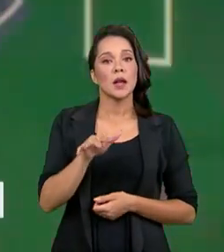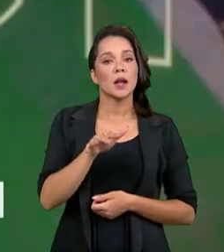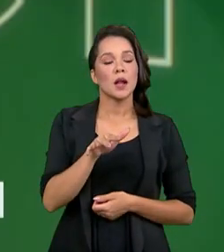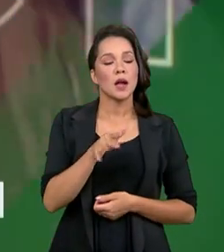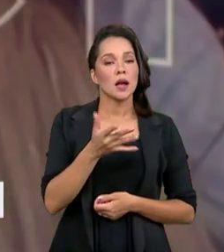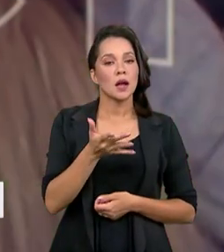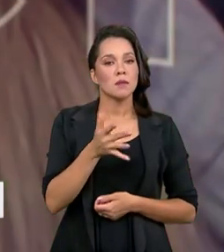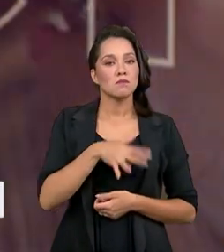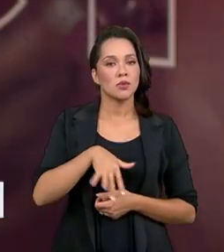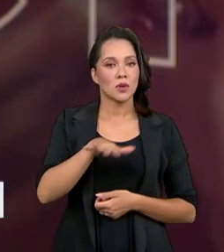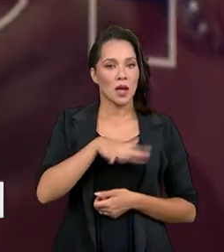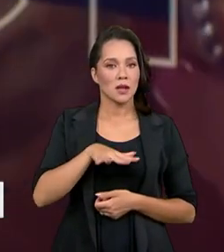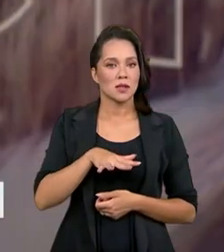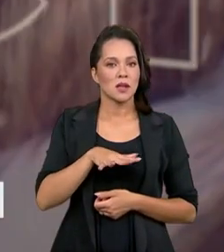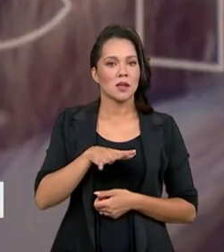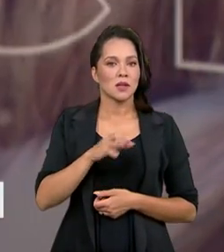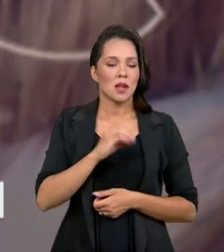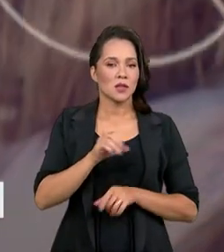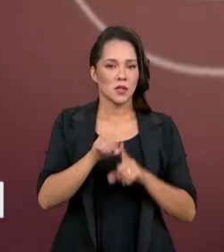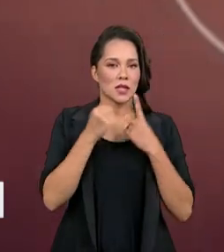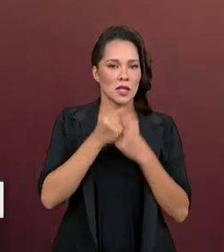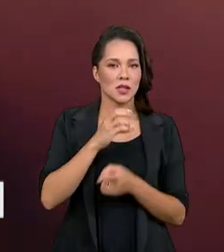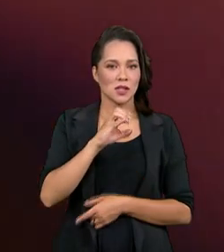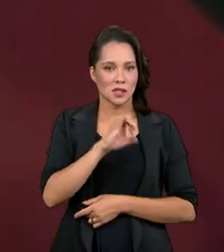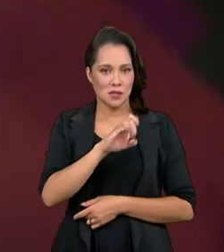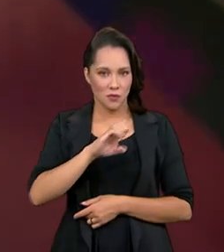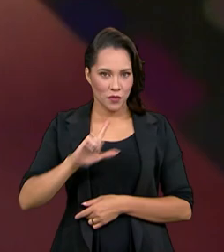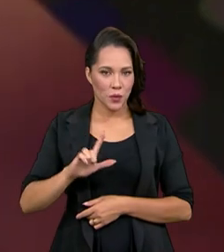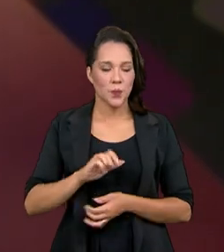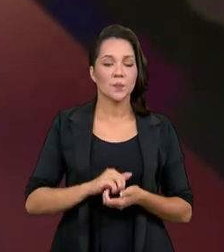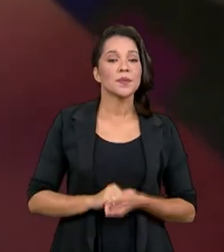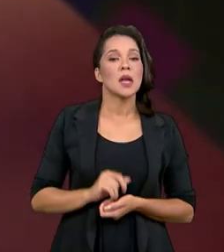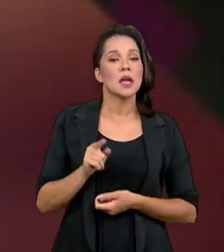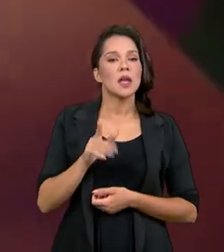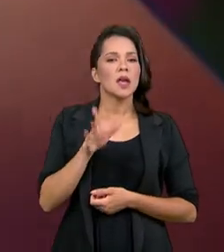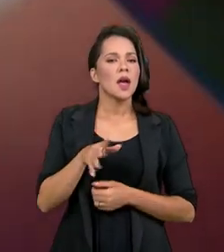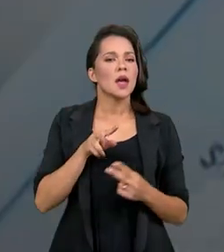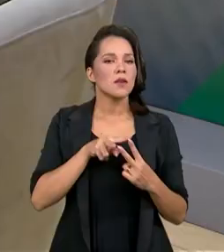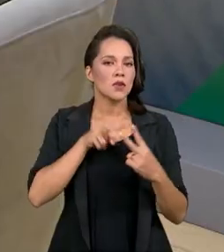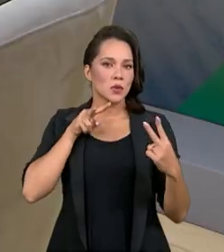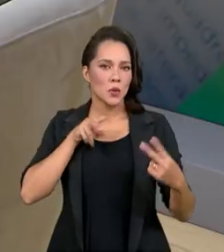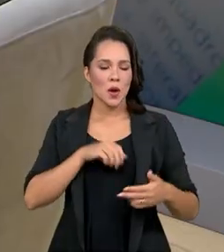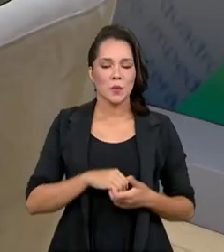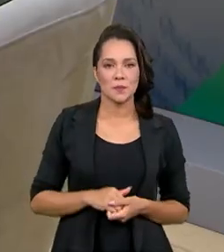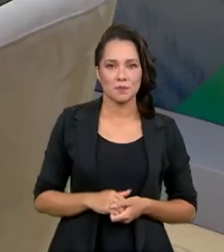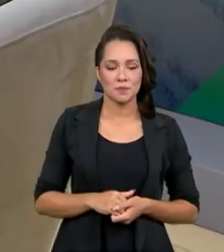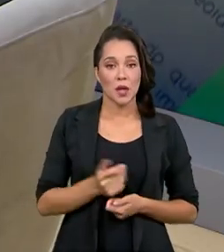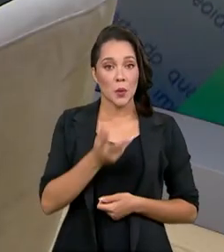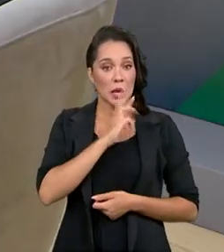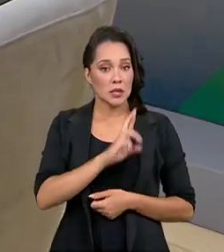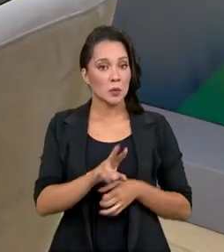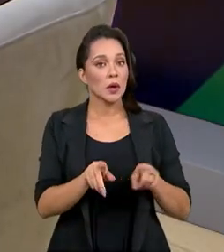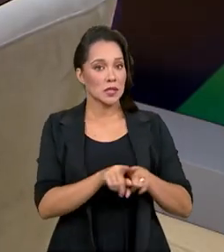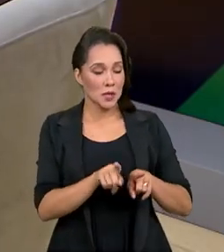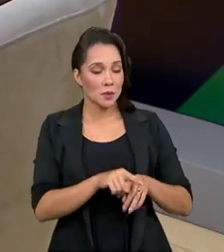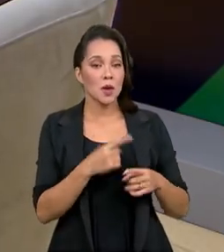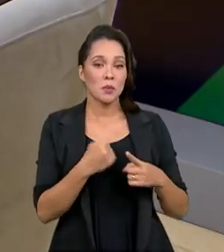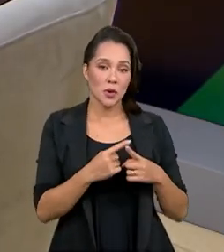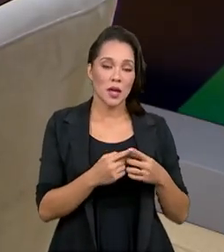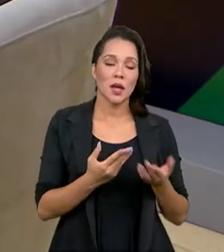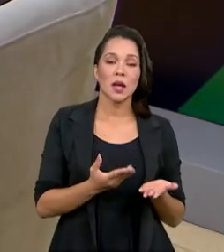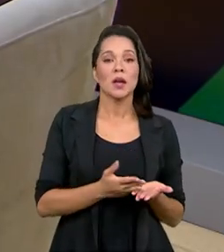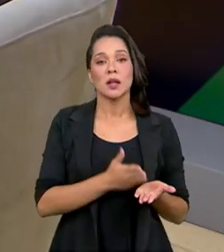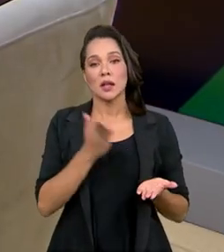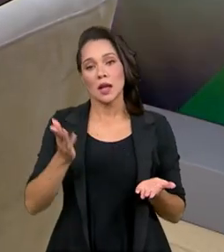das organizações da sociedade civil na modalidade remota. E uma resposta também por parte